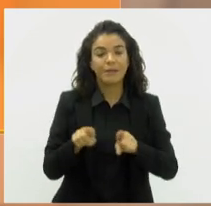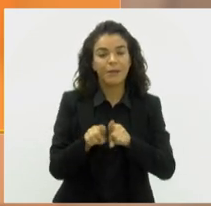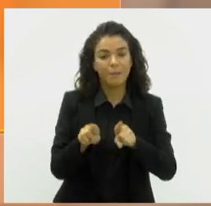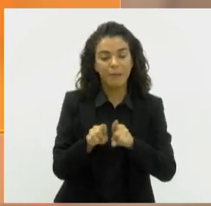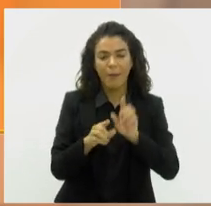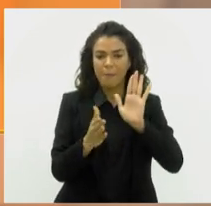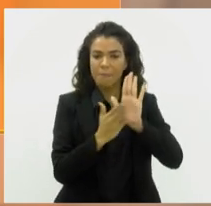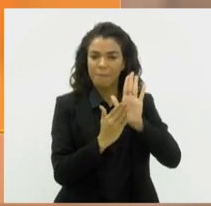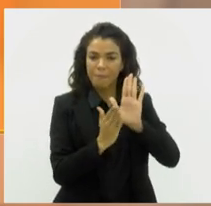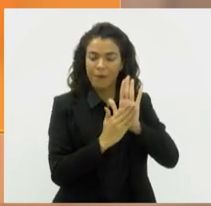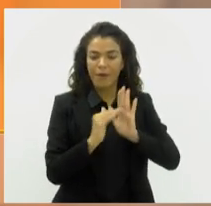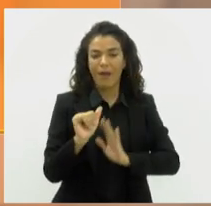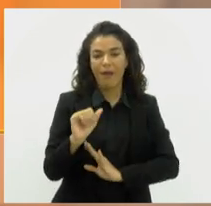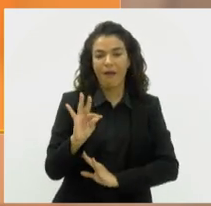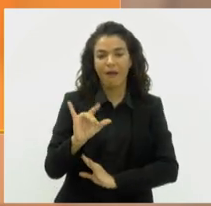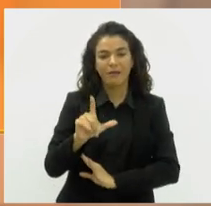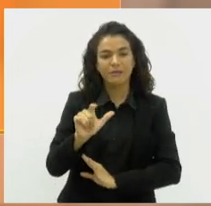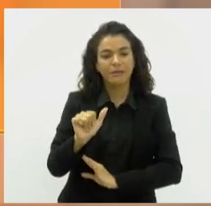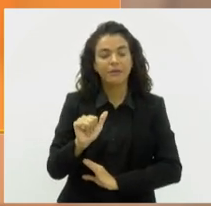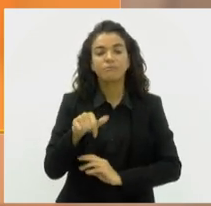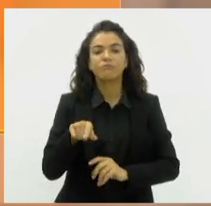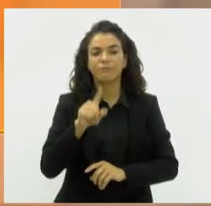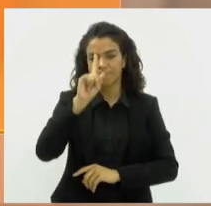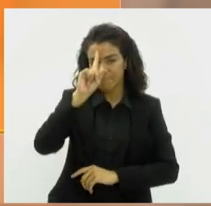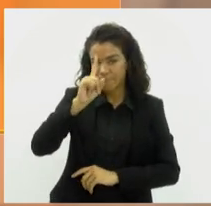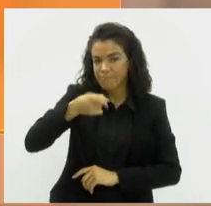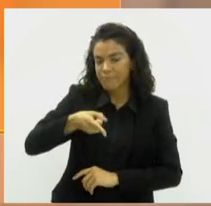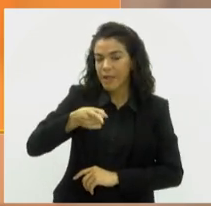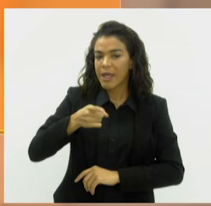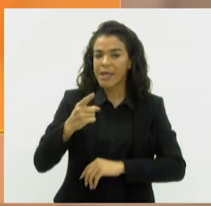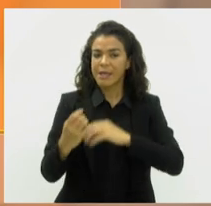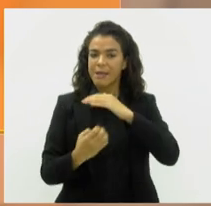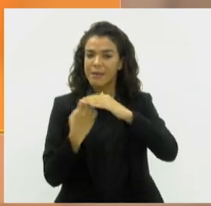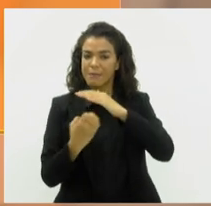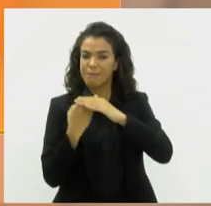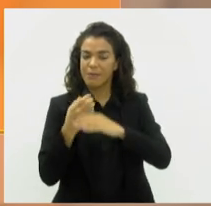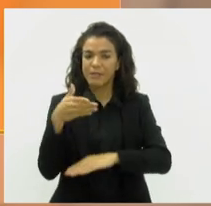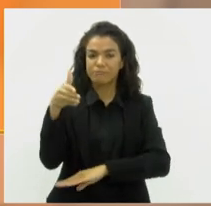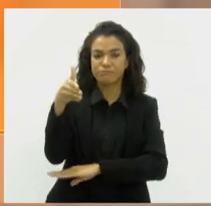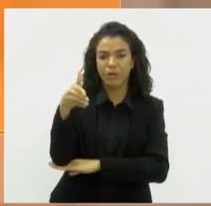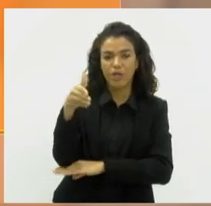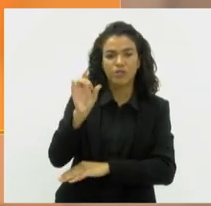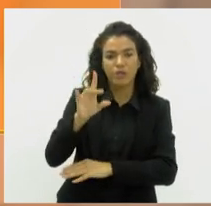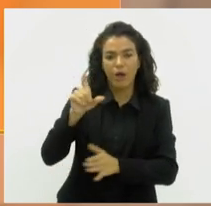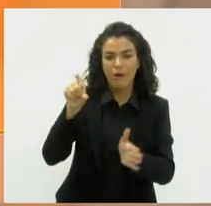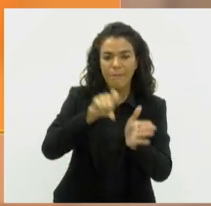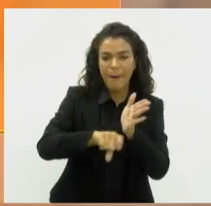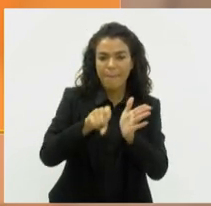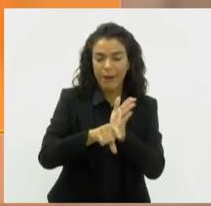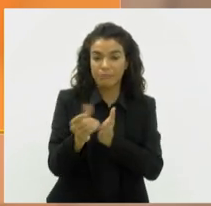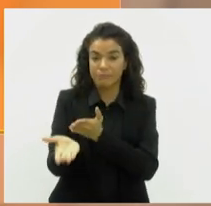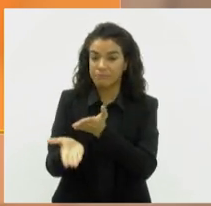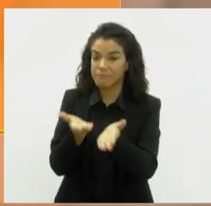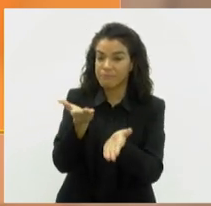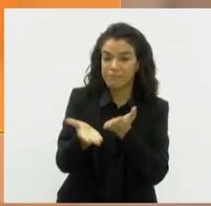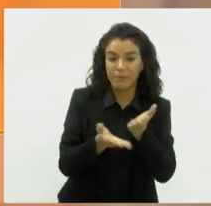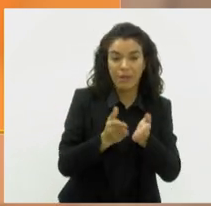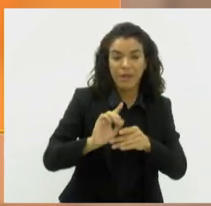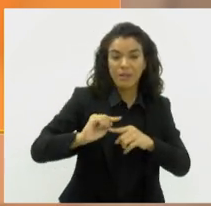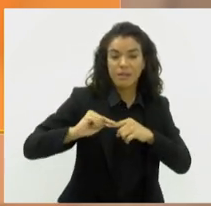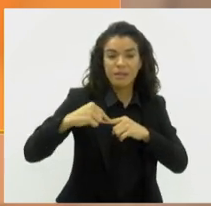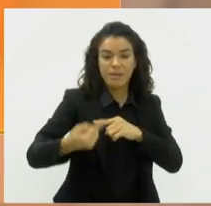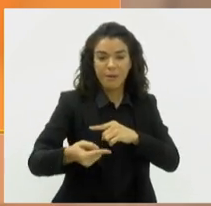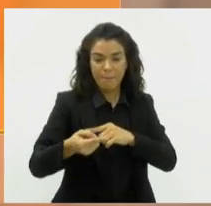proposta do deputado Atila Nunes, que determina que empresas de hospedagem só poderão cobrar pelos serviços após a